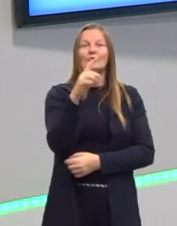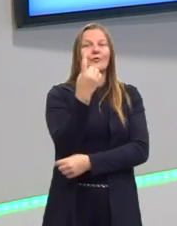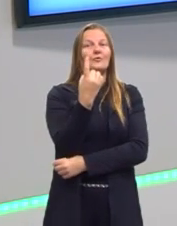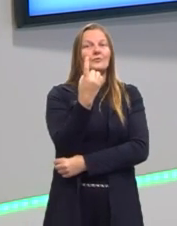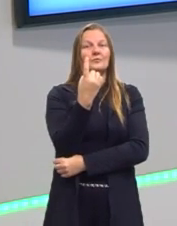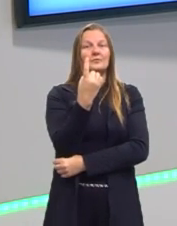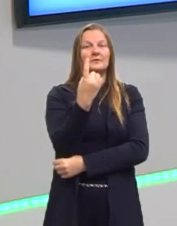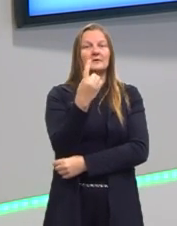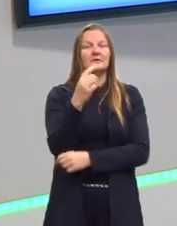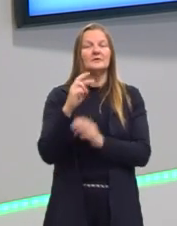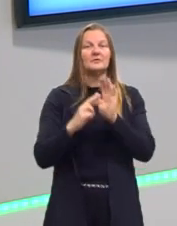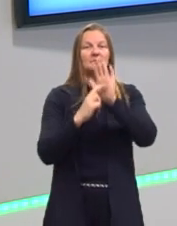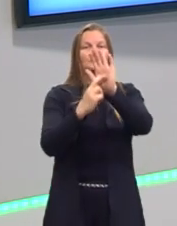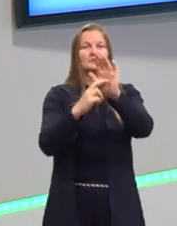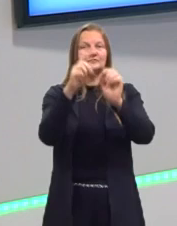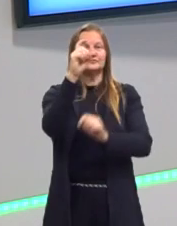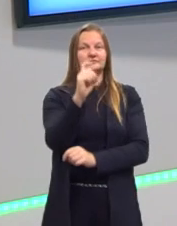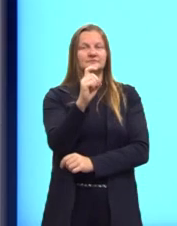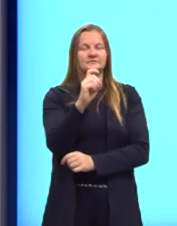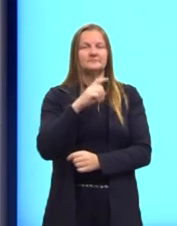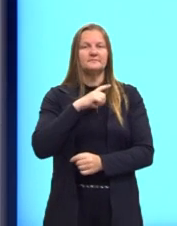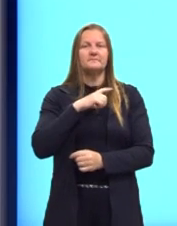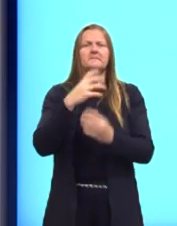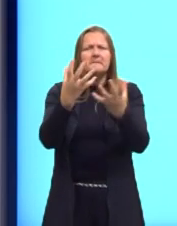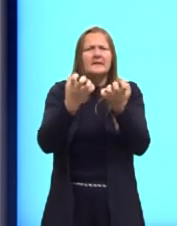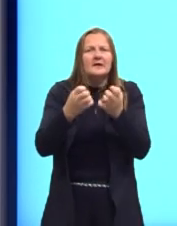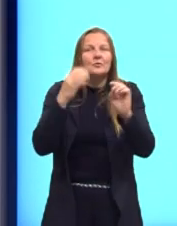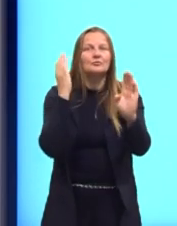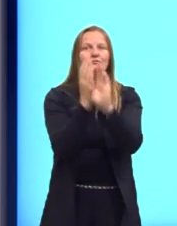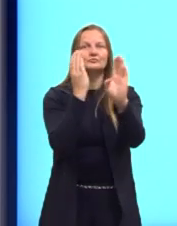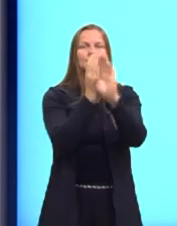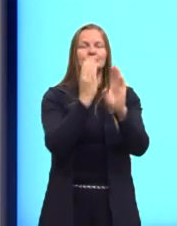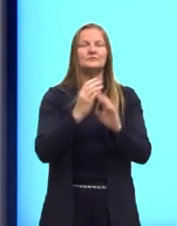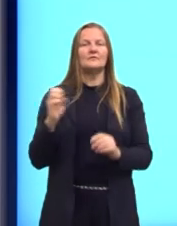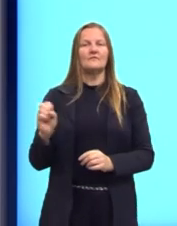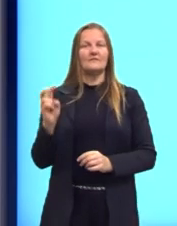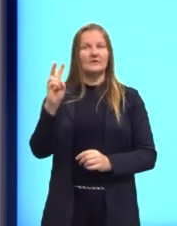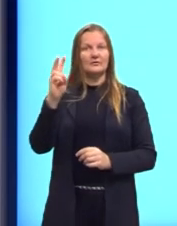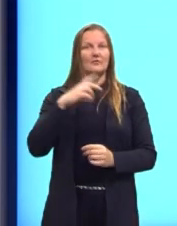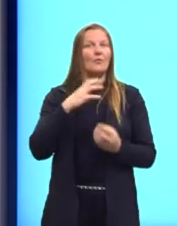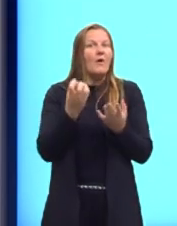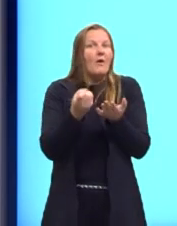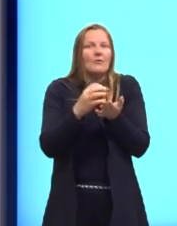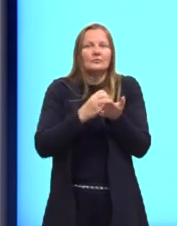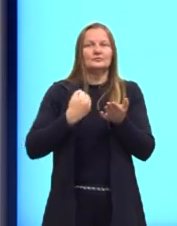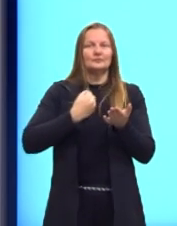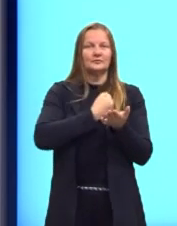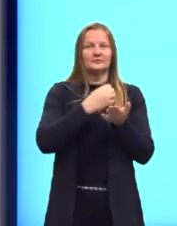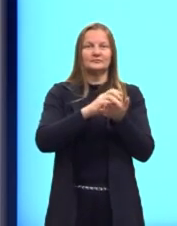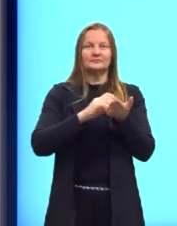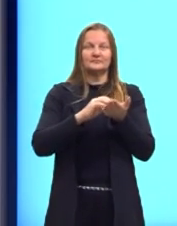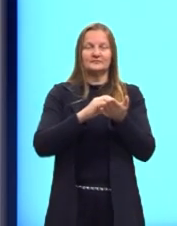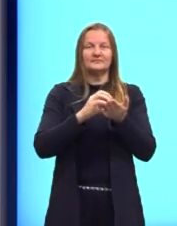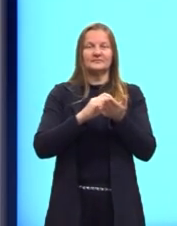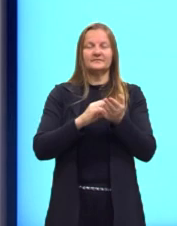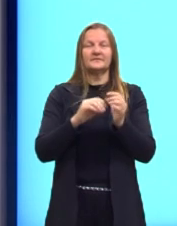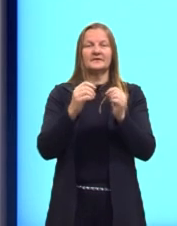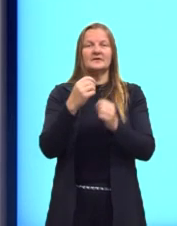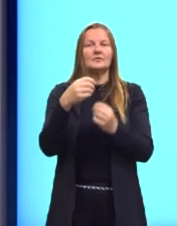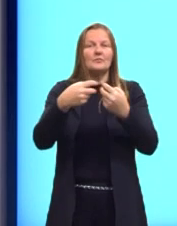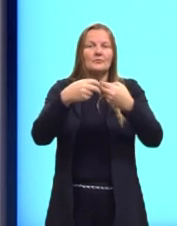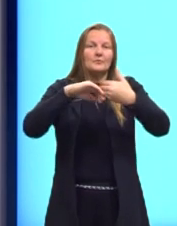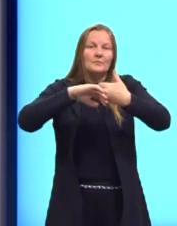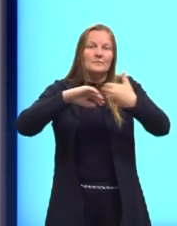seria aqui representada por x. Como eu quero descobrir o valor ali para x, né? Nós isolamos a nossa